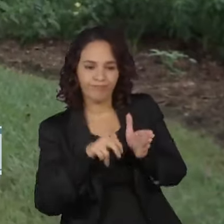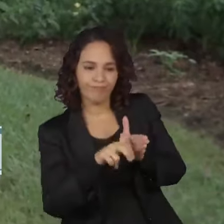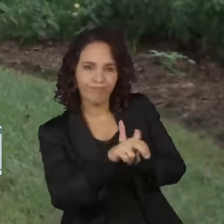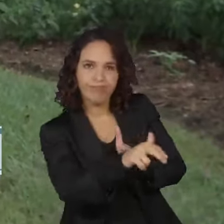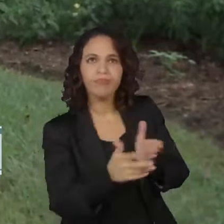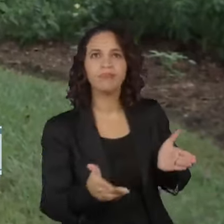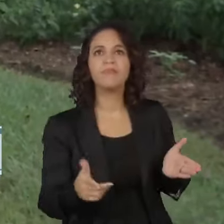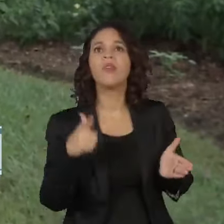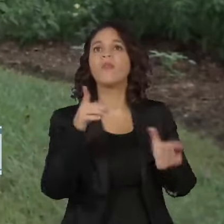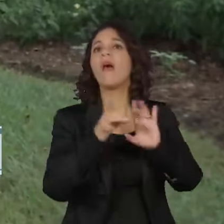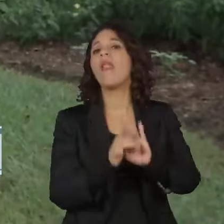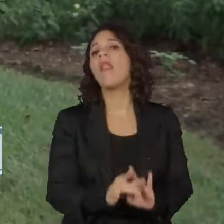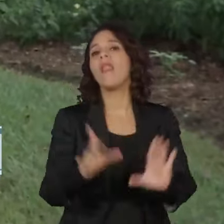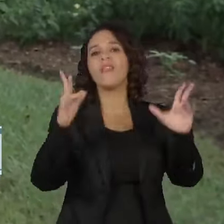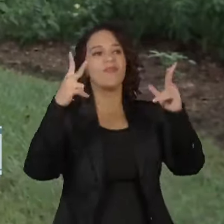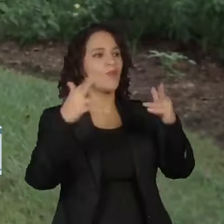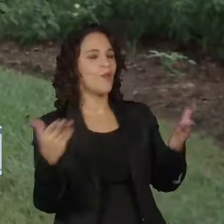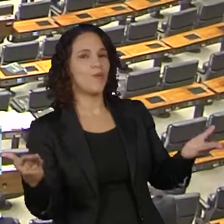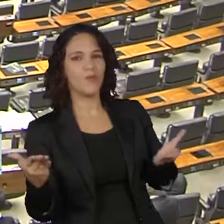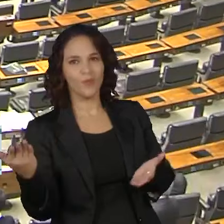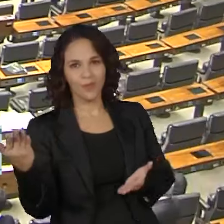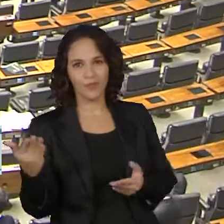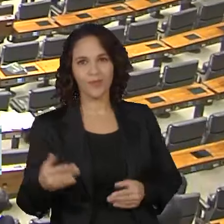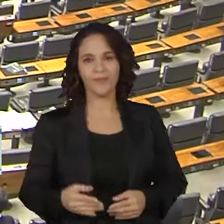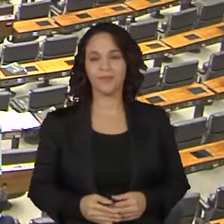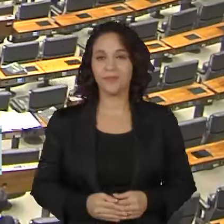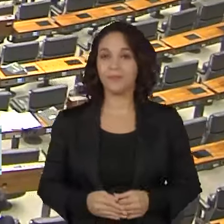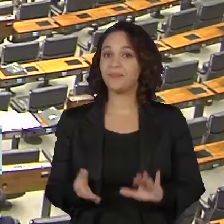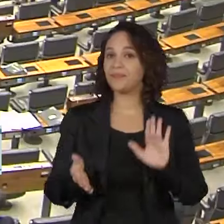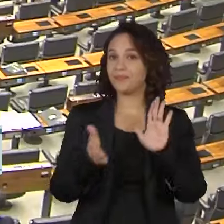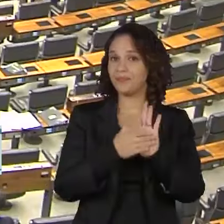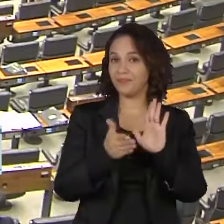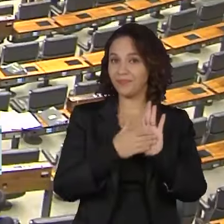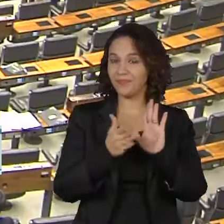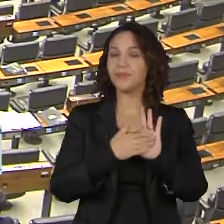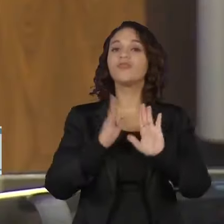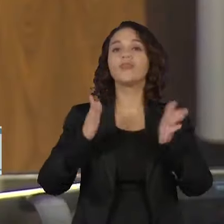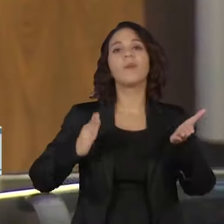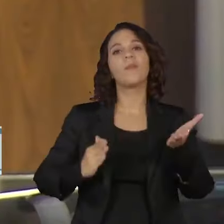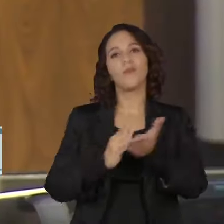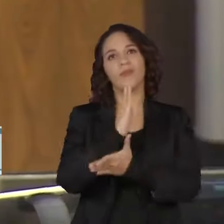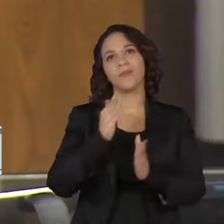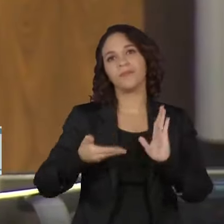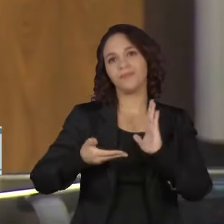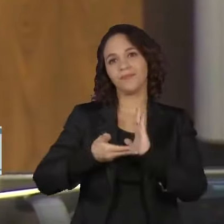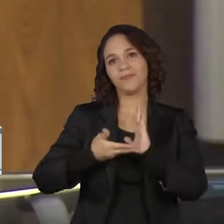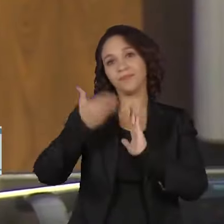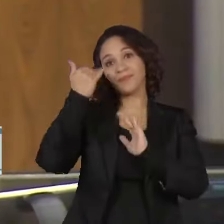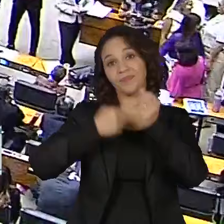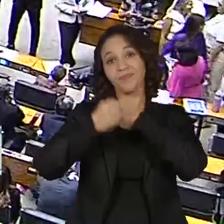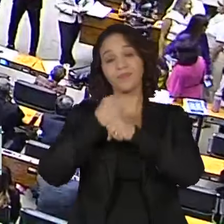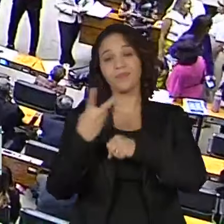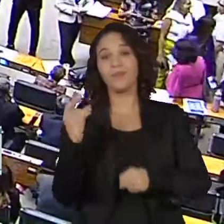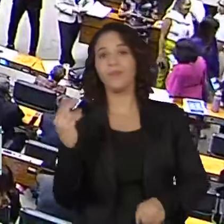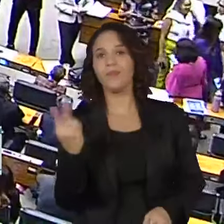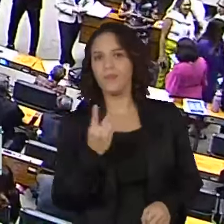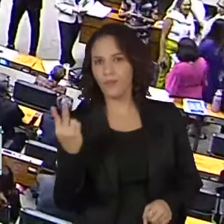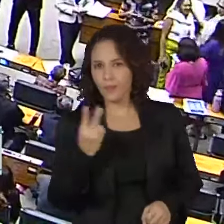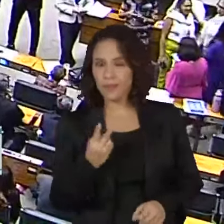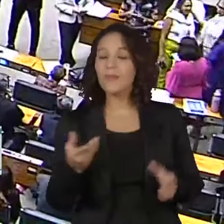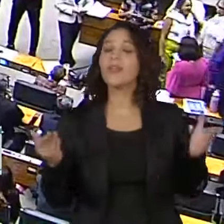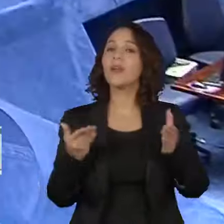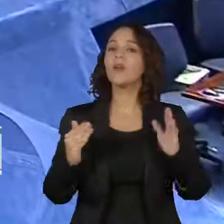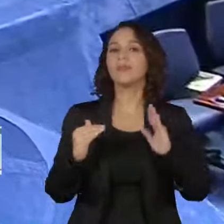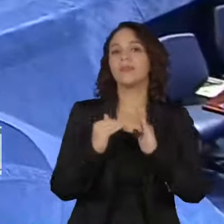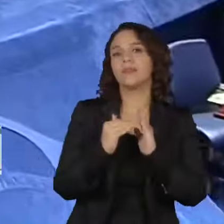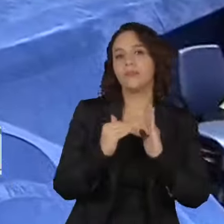não vai ter mais esse acesso livre que a gente vê hoje no litoral. A proposta já foi aprovada na Câmara em 2022 e agora está